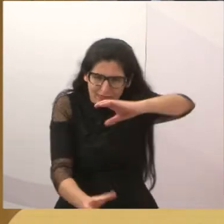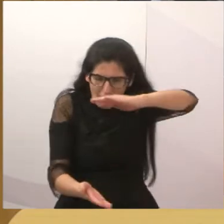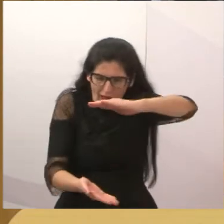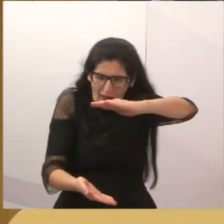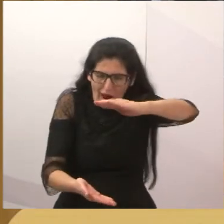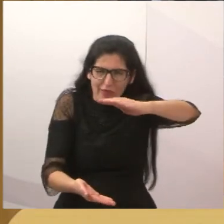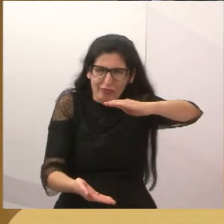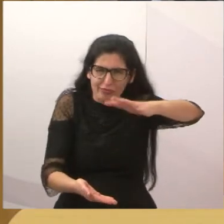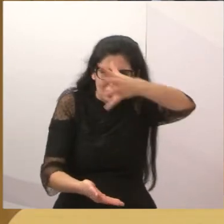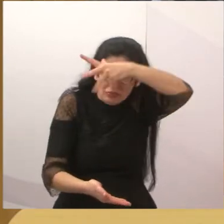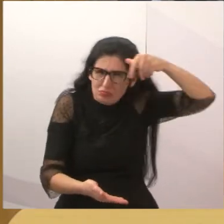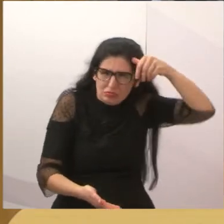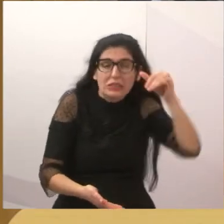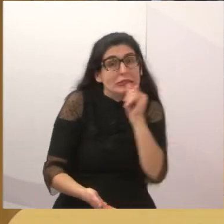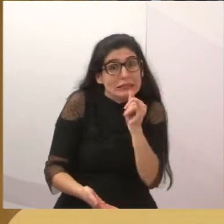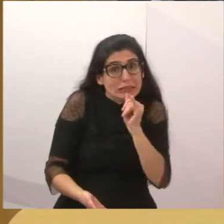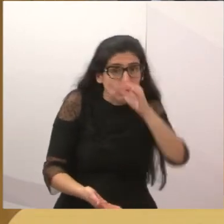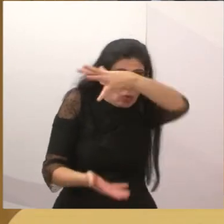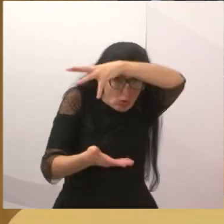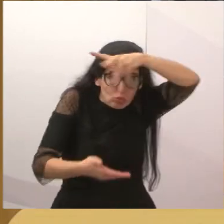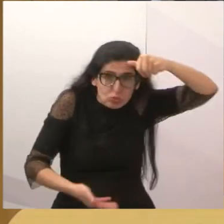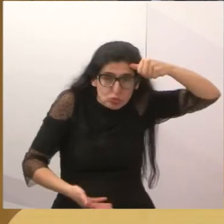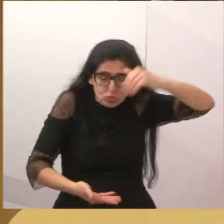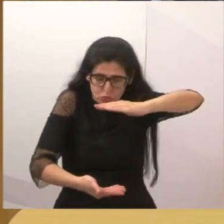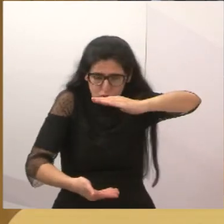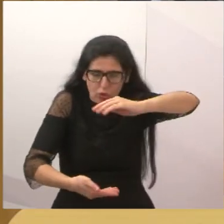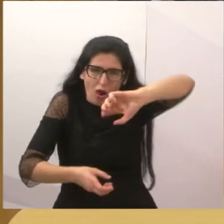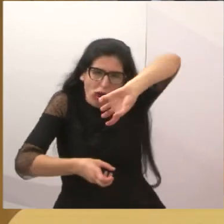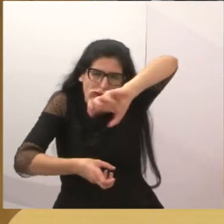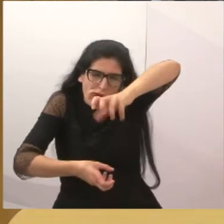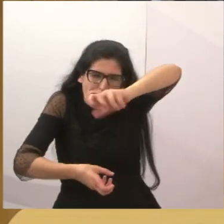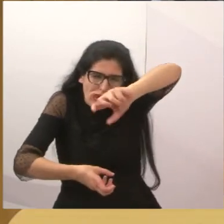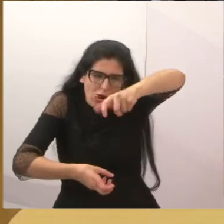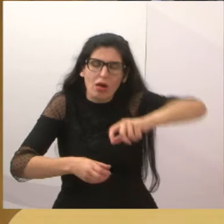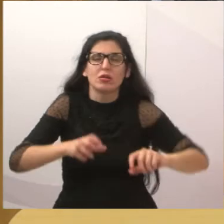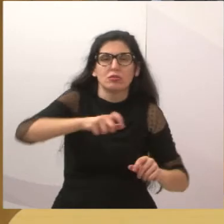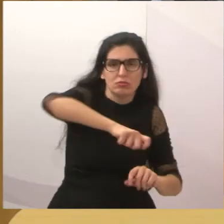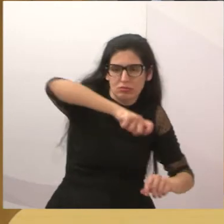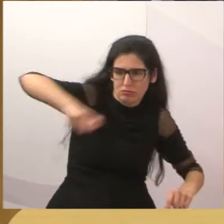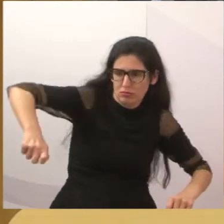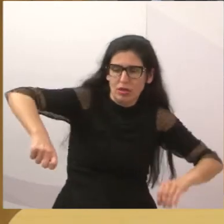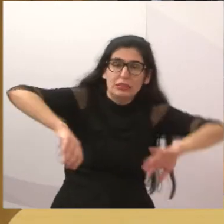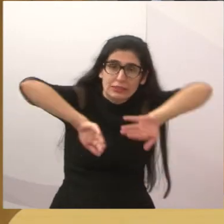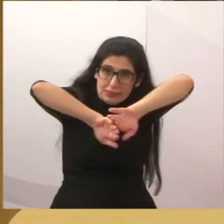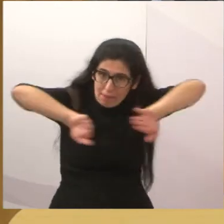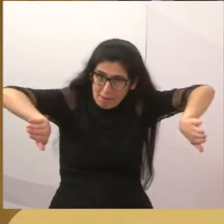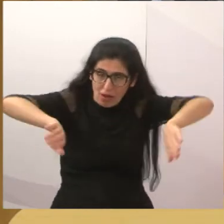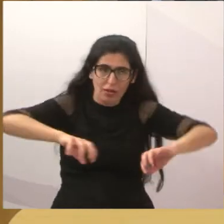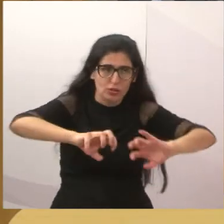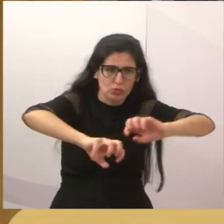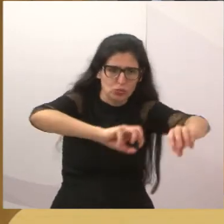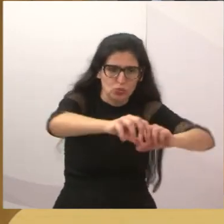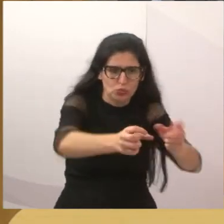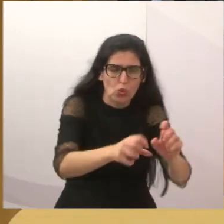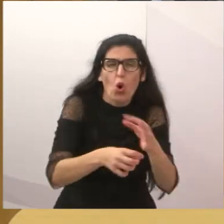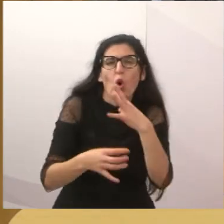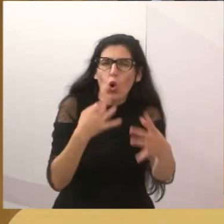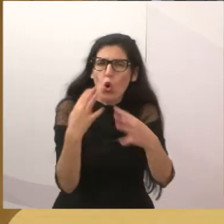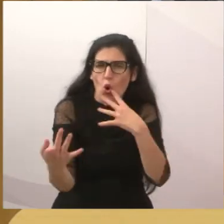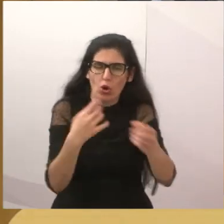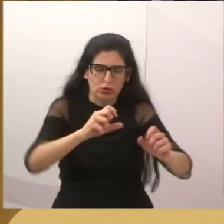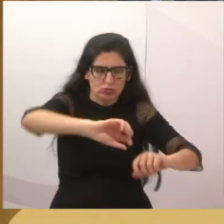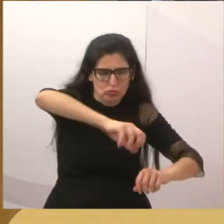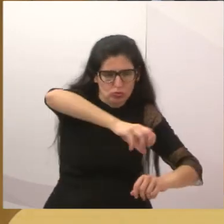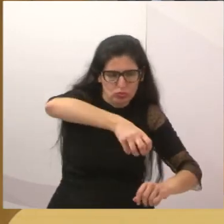Vai ter um local para ser recolhidas essas tampinhas, para ser separadas essas tampinhas. E a venda vai ser revertida toda para a causa